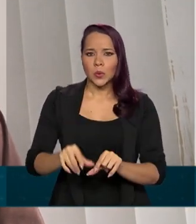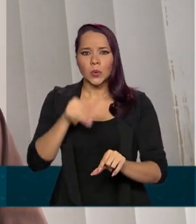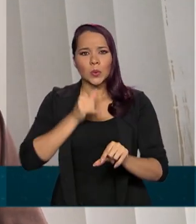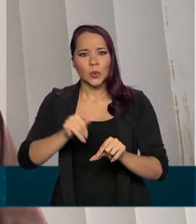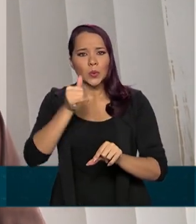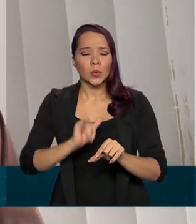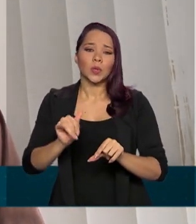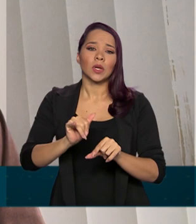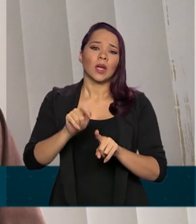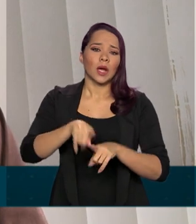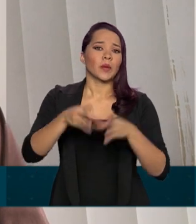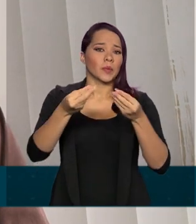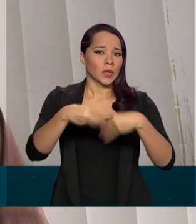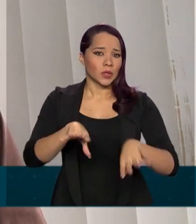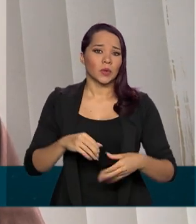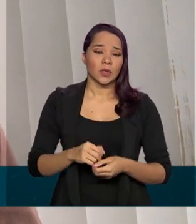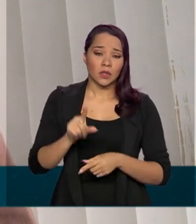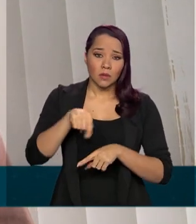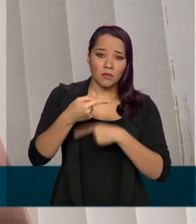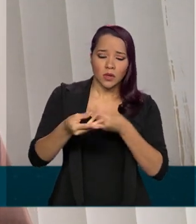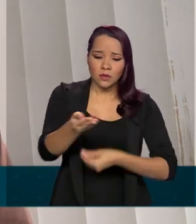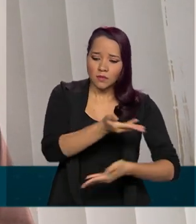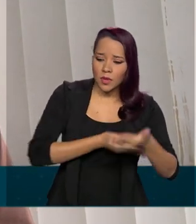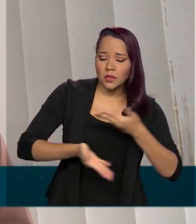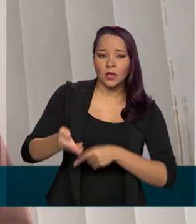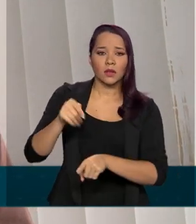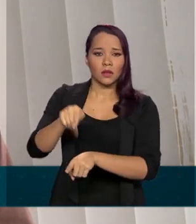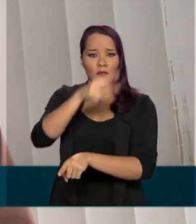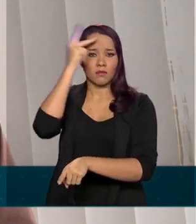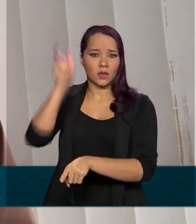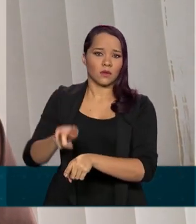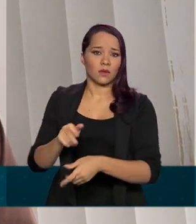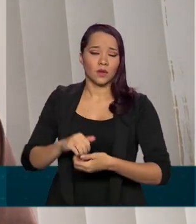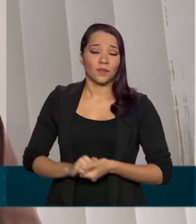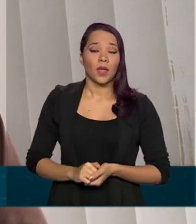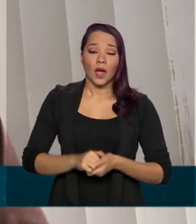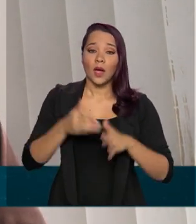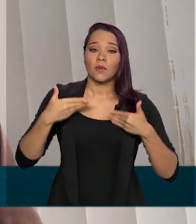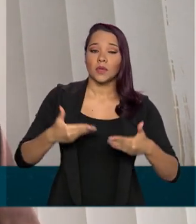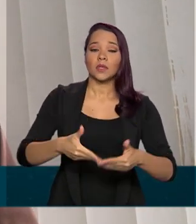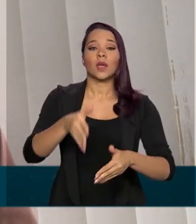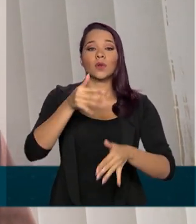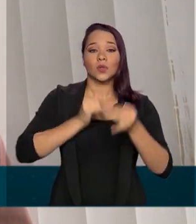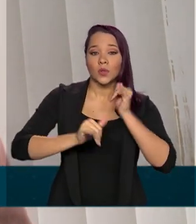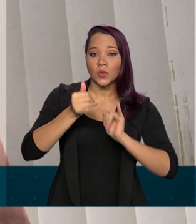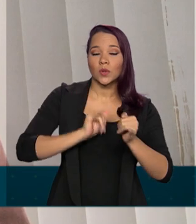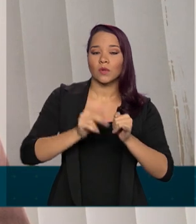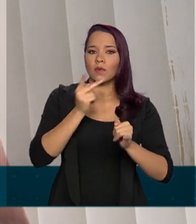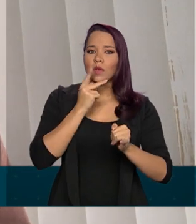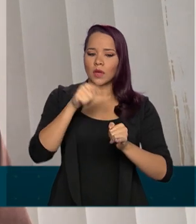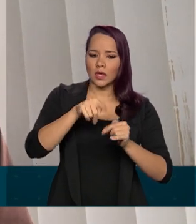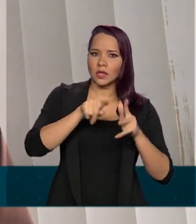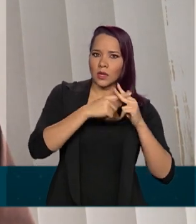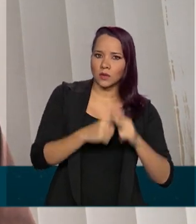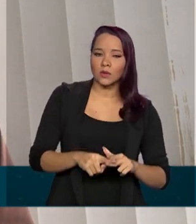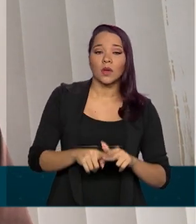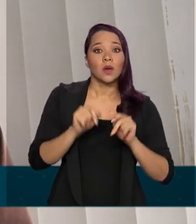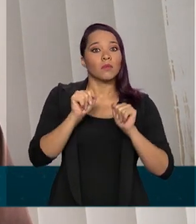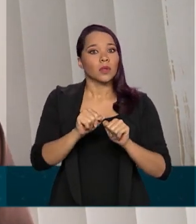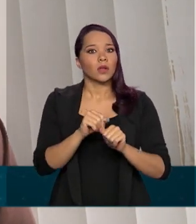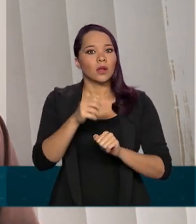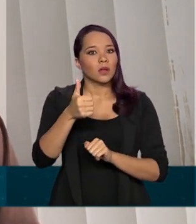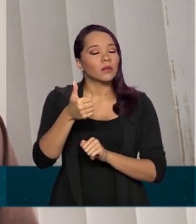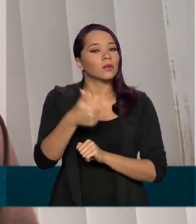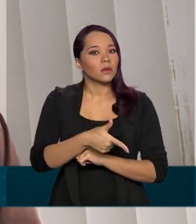prejuízo, que no final seria repassado para o consumidor. O Ministério de Minas e Energia reconheceu que o reajuste poderia chegar a